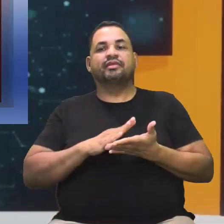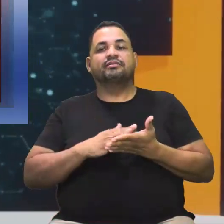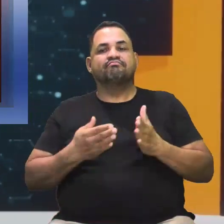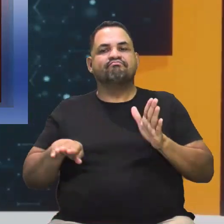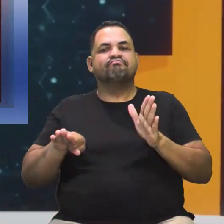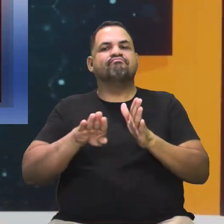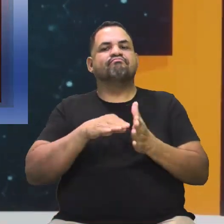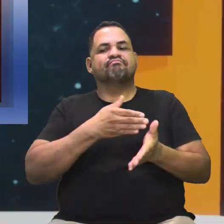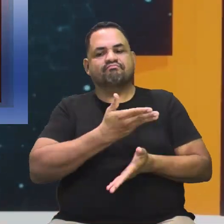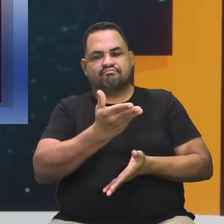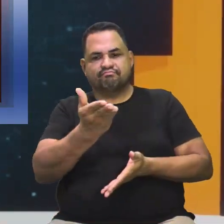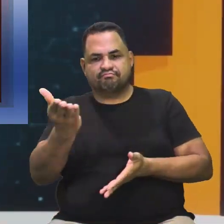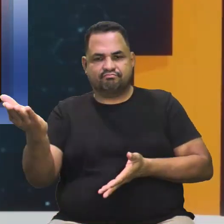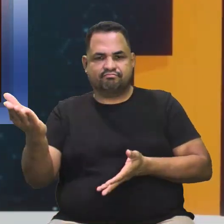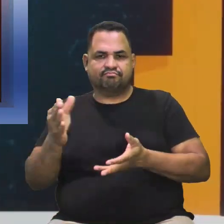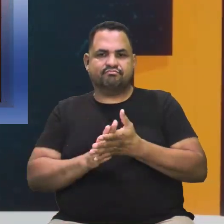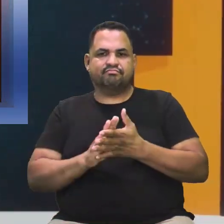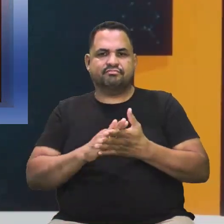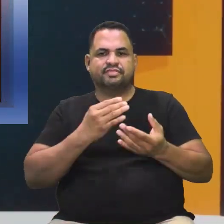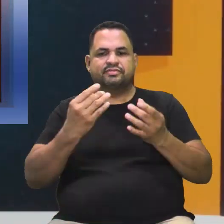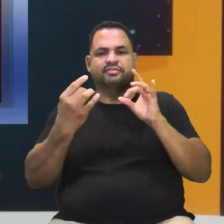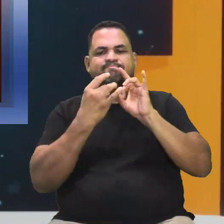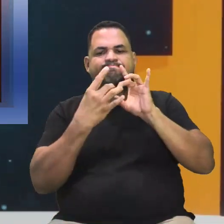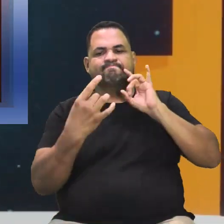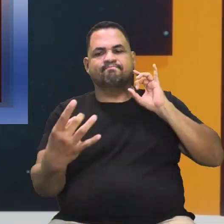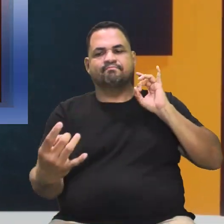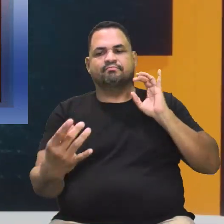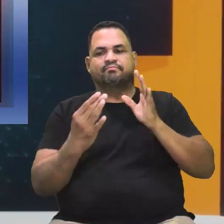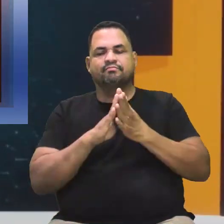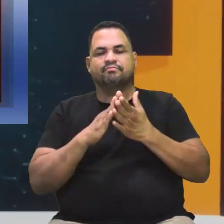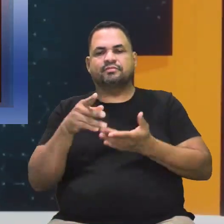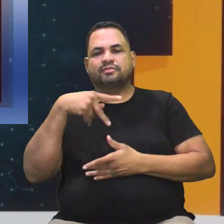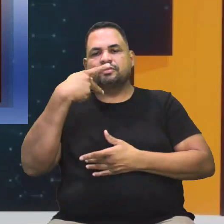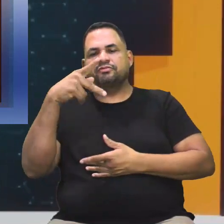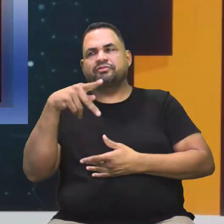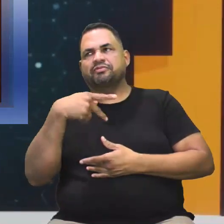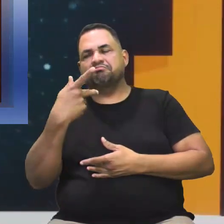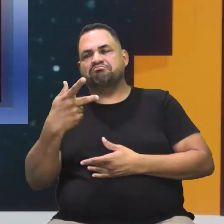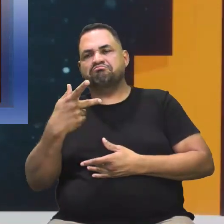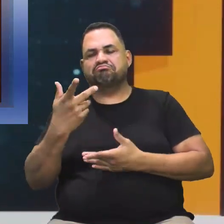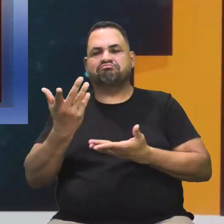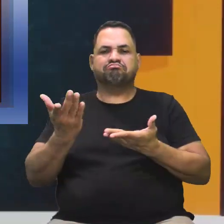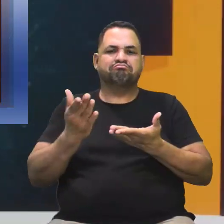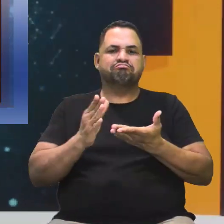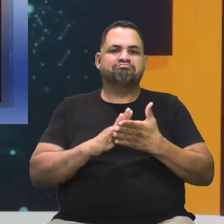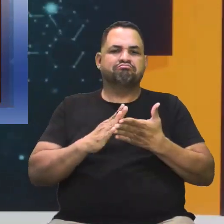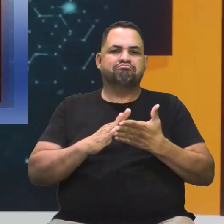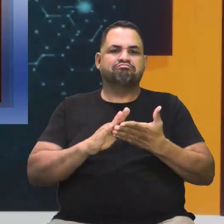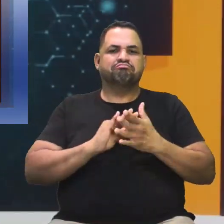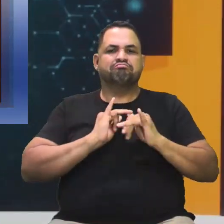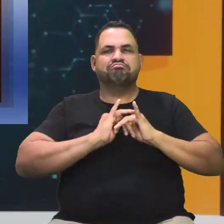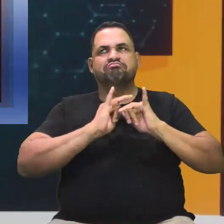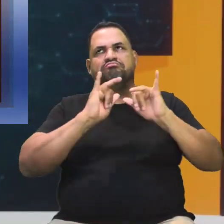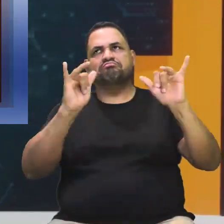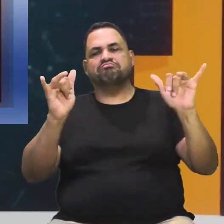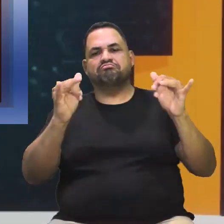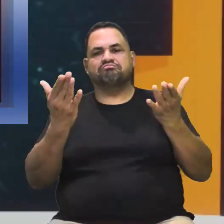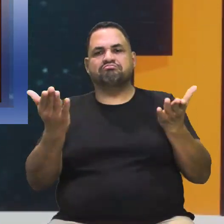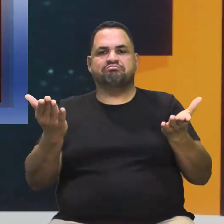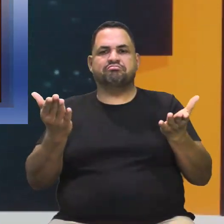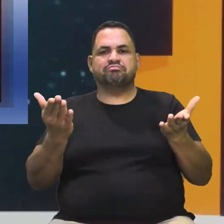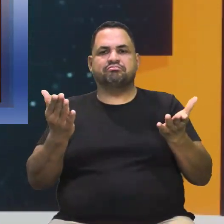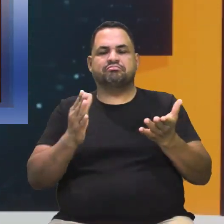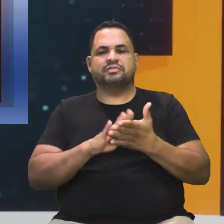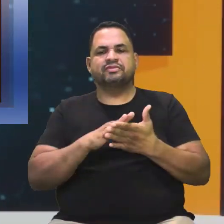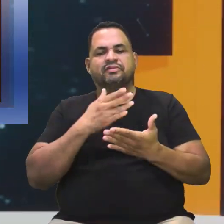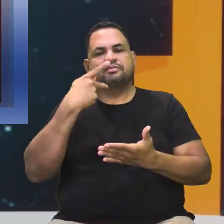chega até vocês e vocês dão feedback, ou comentando alguma coisa, ou colocando lá uma informação sobre